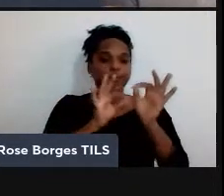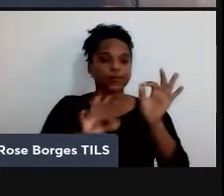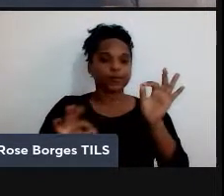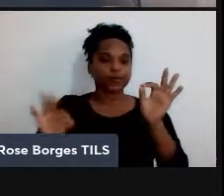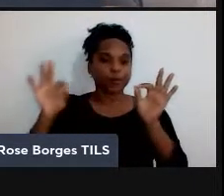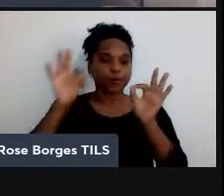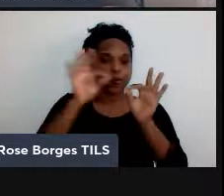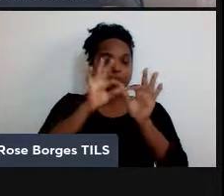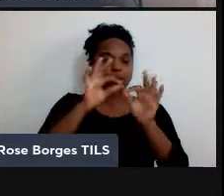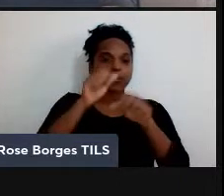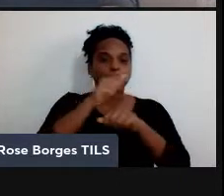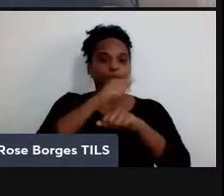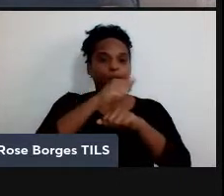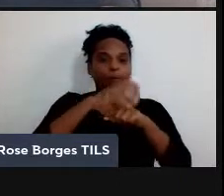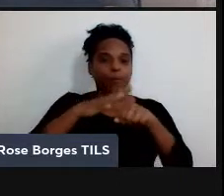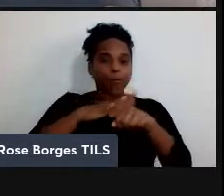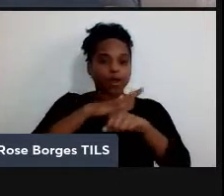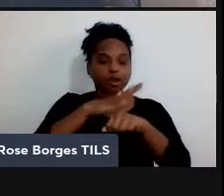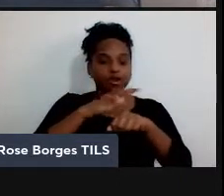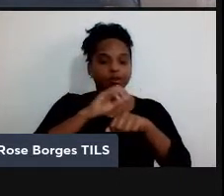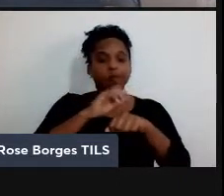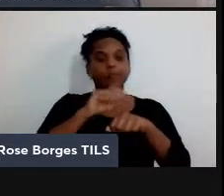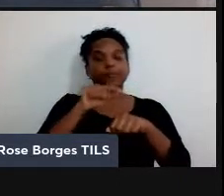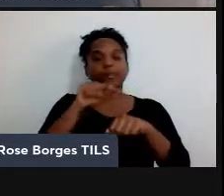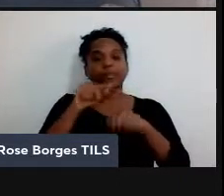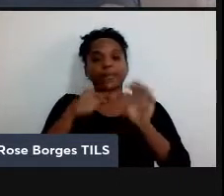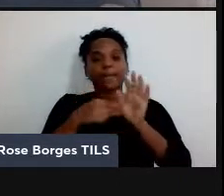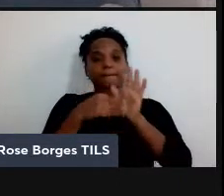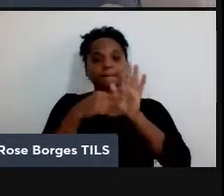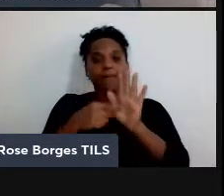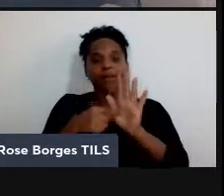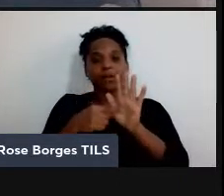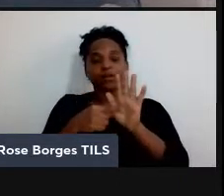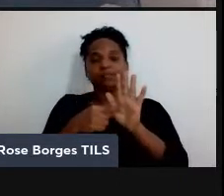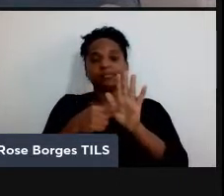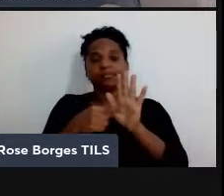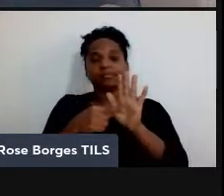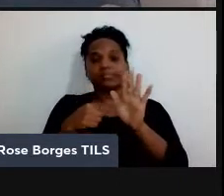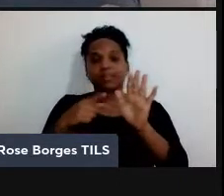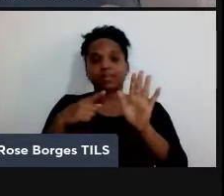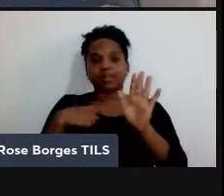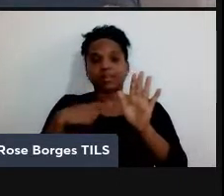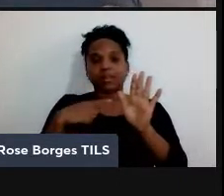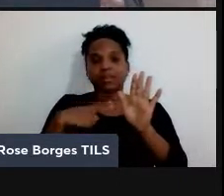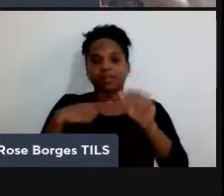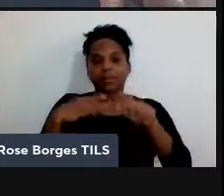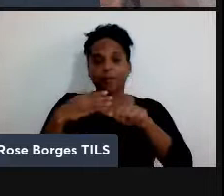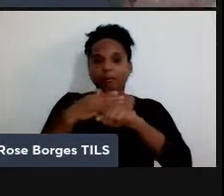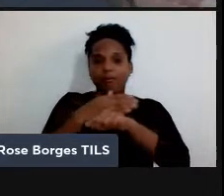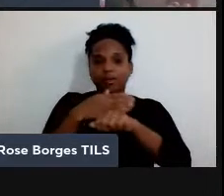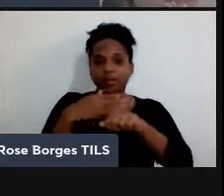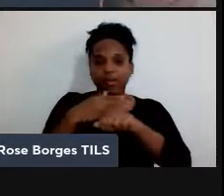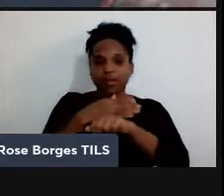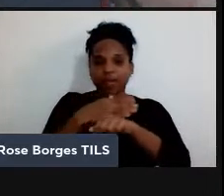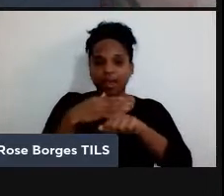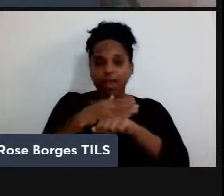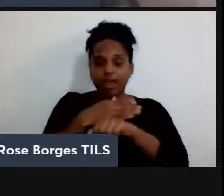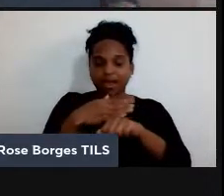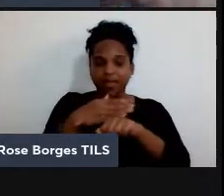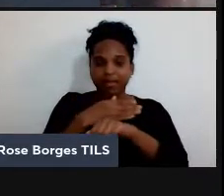o que é esse protocolo da teleportação quântica. Então, eu tenho aqui o meu estado de entrada, psi, que é esse estado